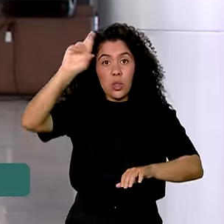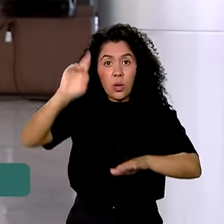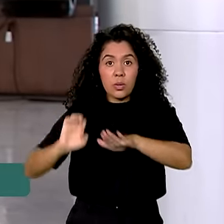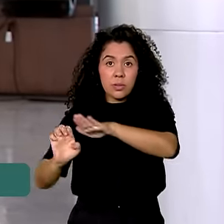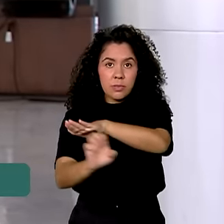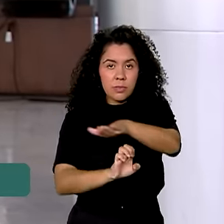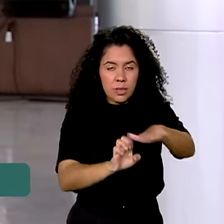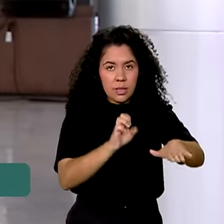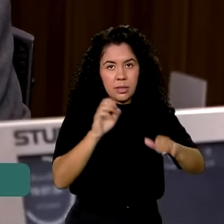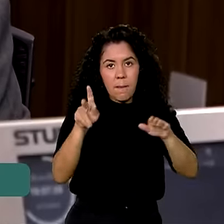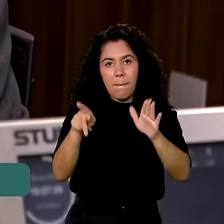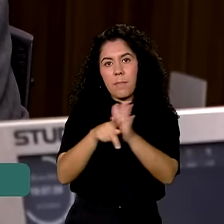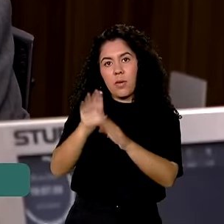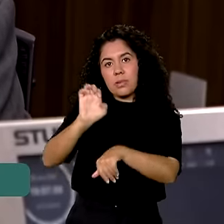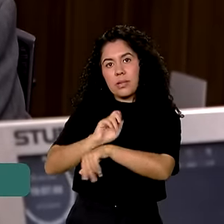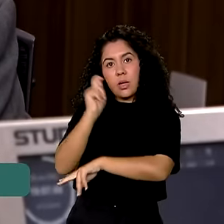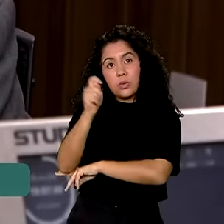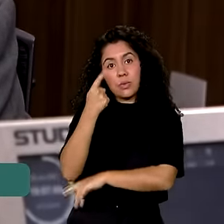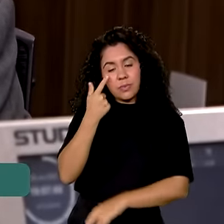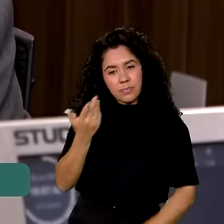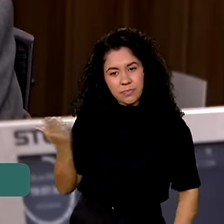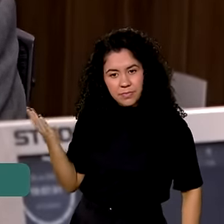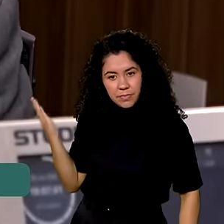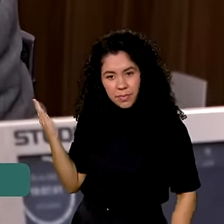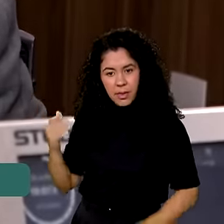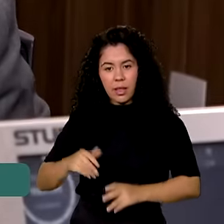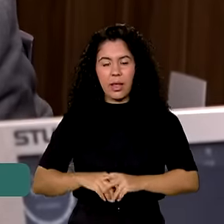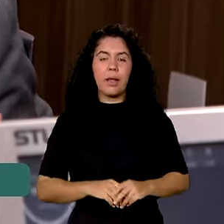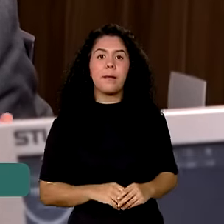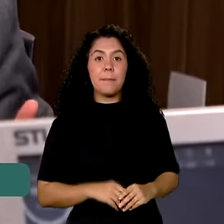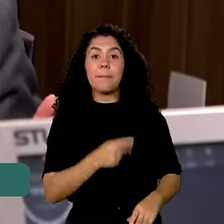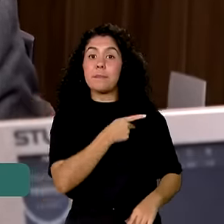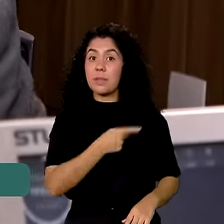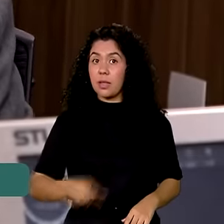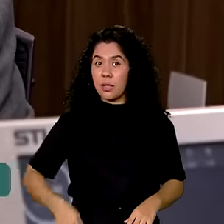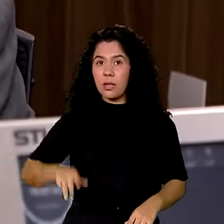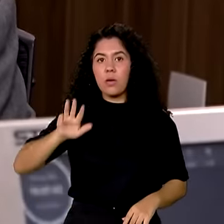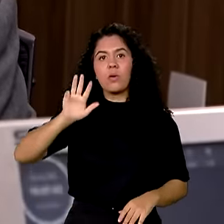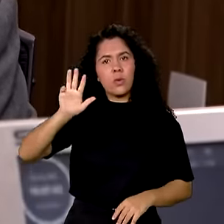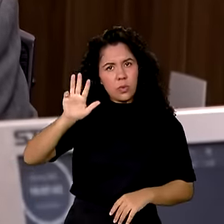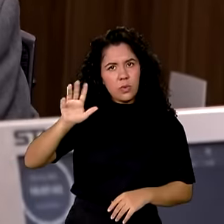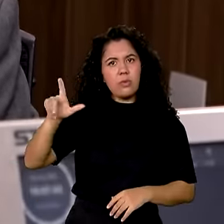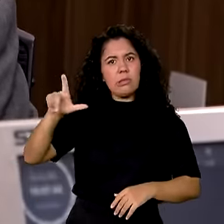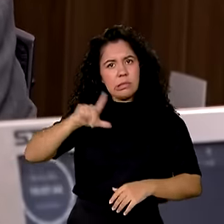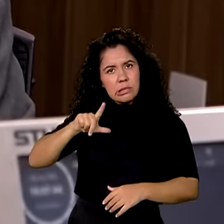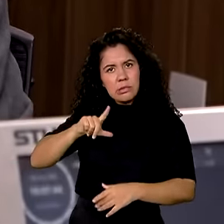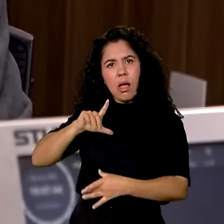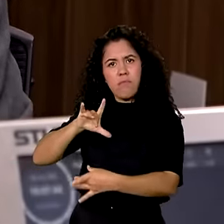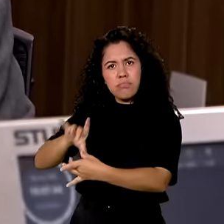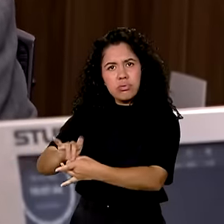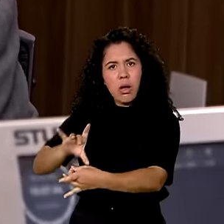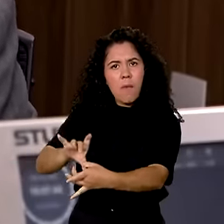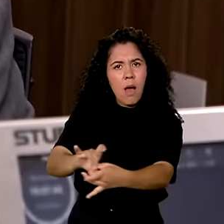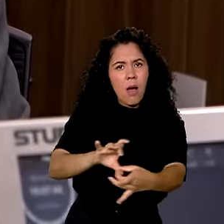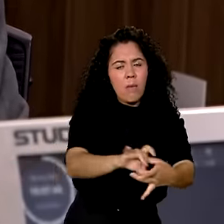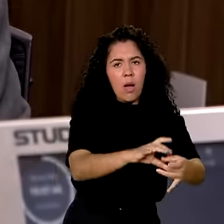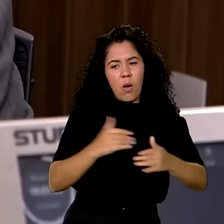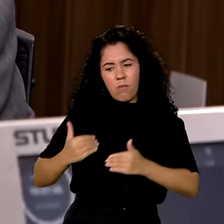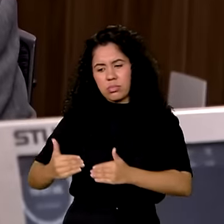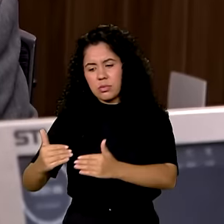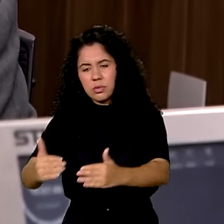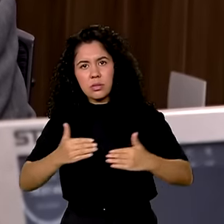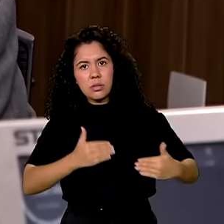do Sul. Vamos ouvir. O presidente Lula nos lidera, todos os ministérios envolvidos, desde o anúncio do 5